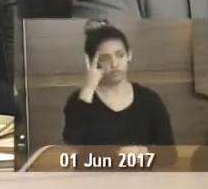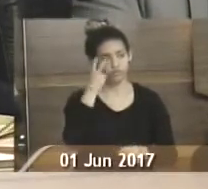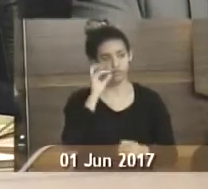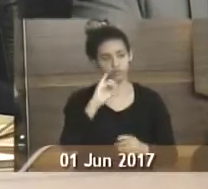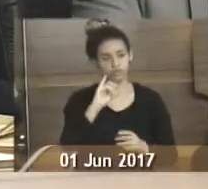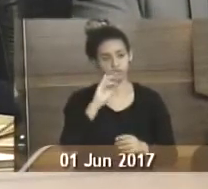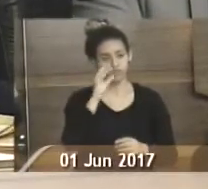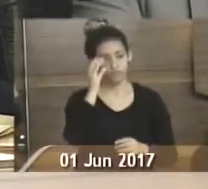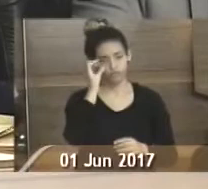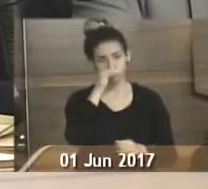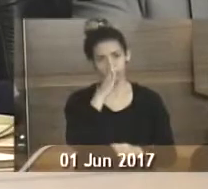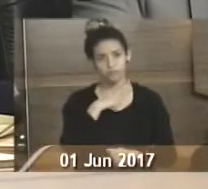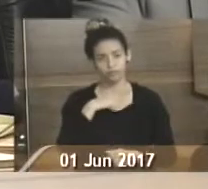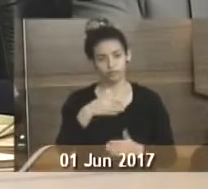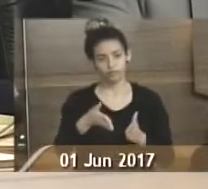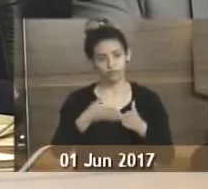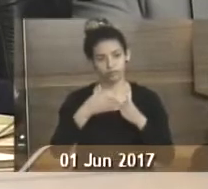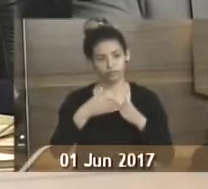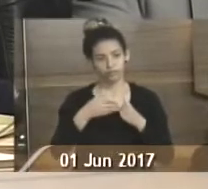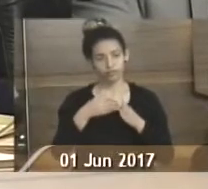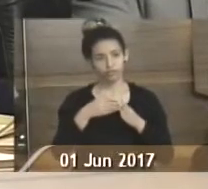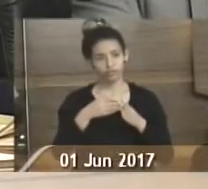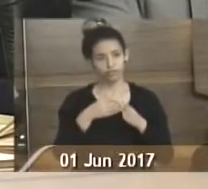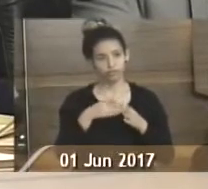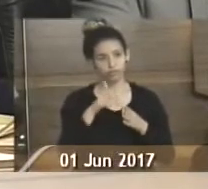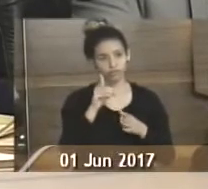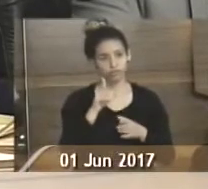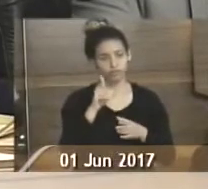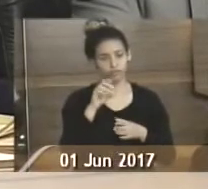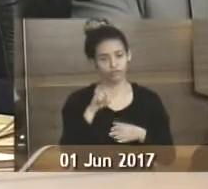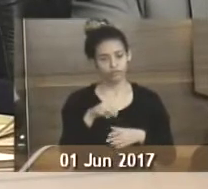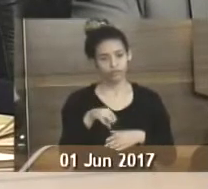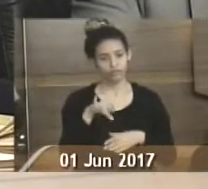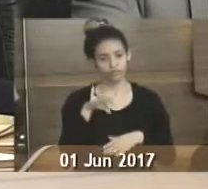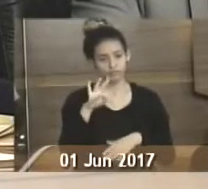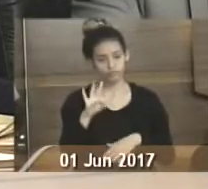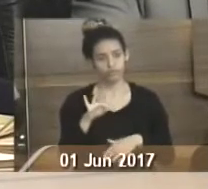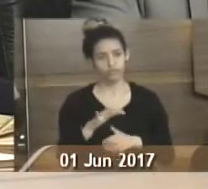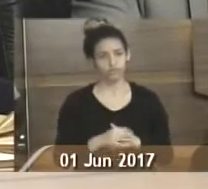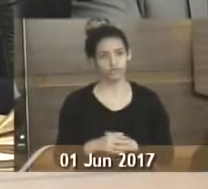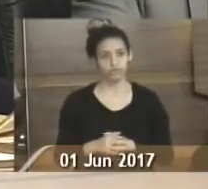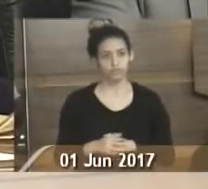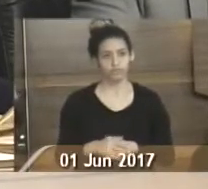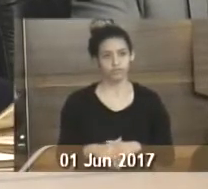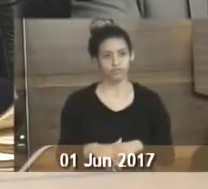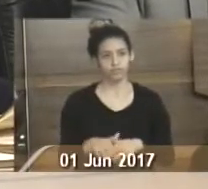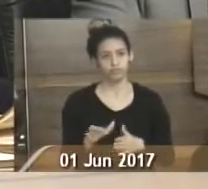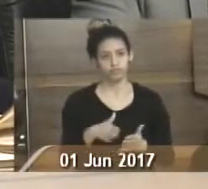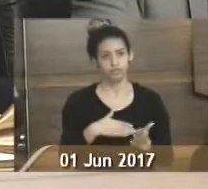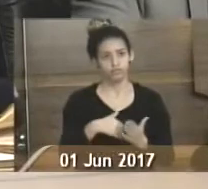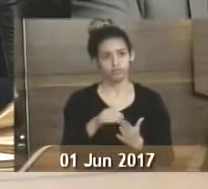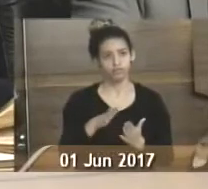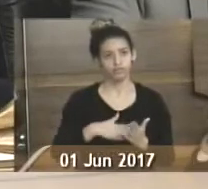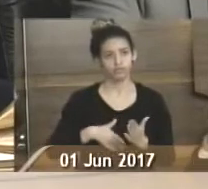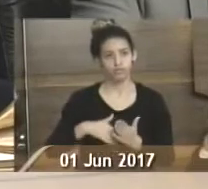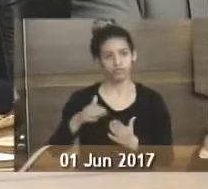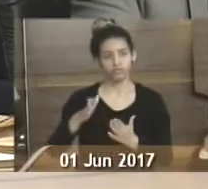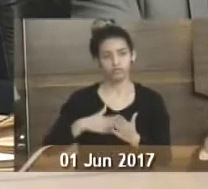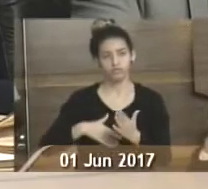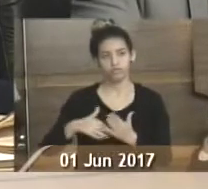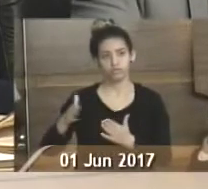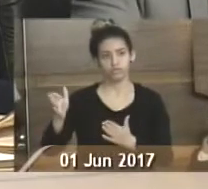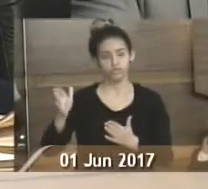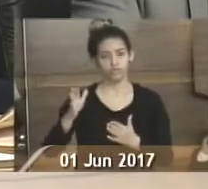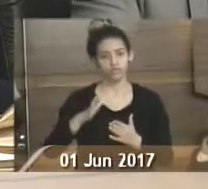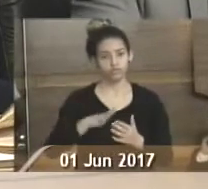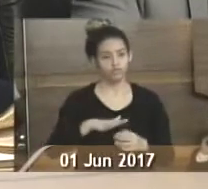vereadora Tite Brasil, solicitando ao Departamento Nacional de Infraestrutura de Transportes, DENIT, a pintura da faixa de pedestres localizada na